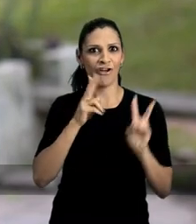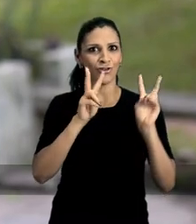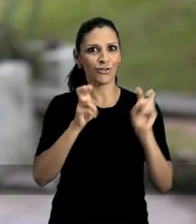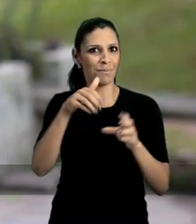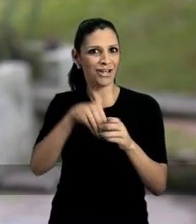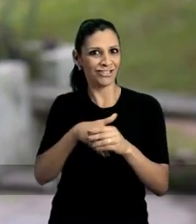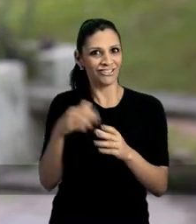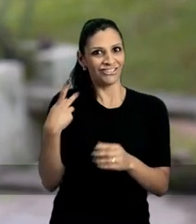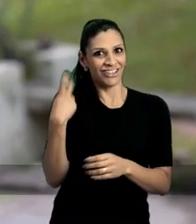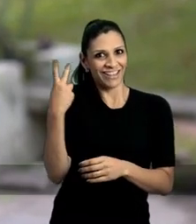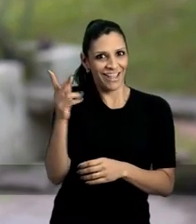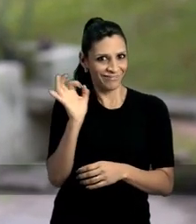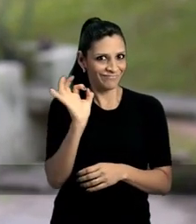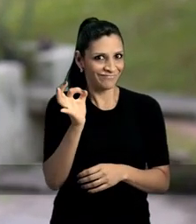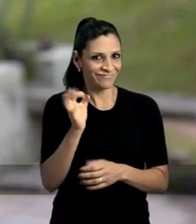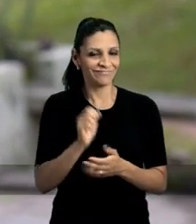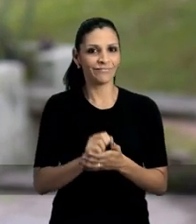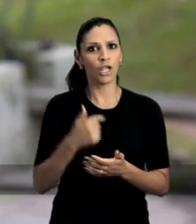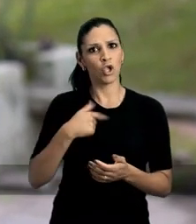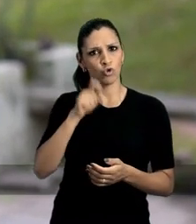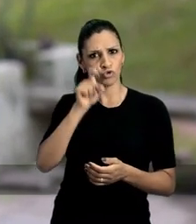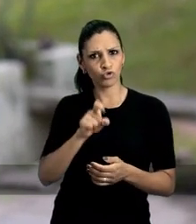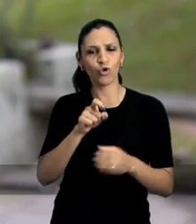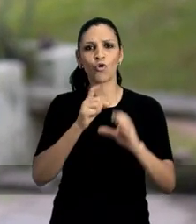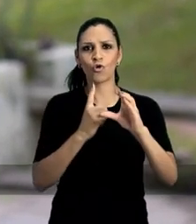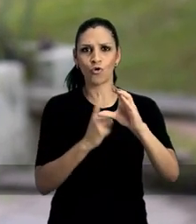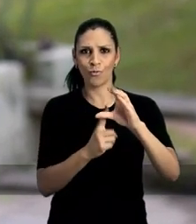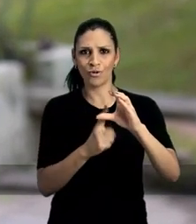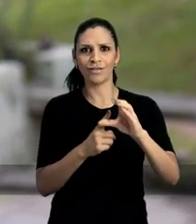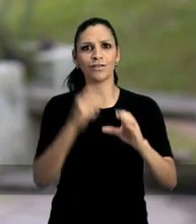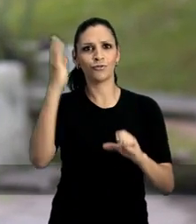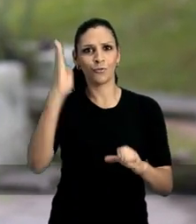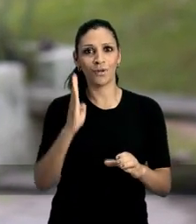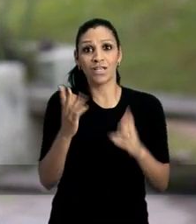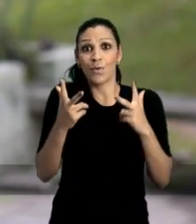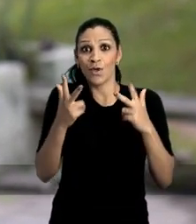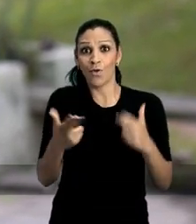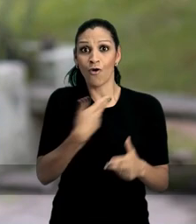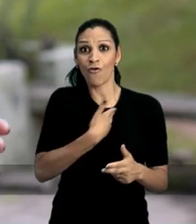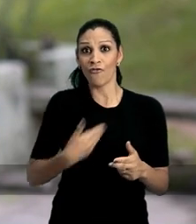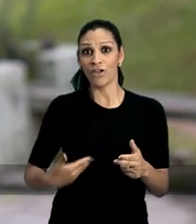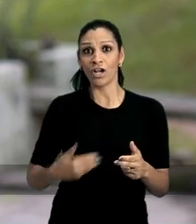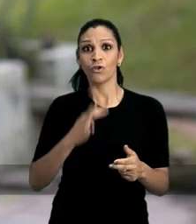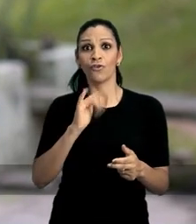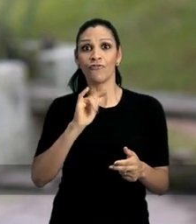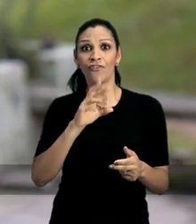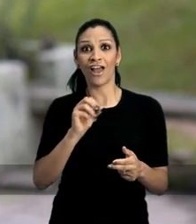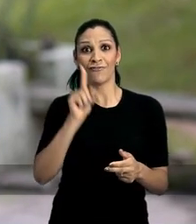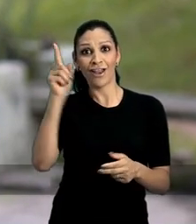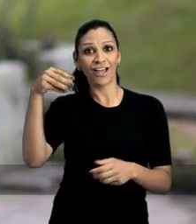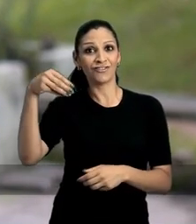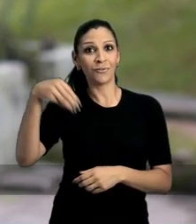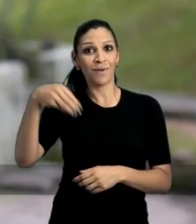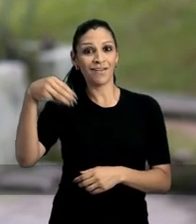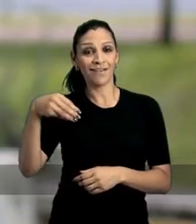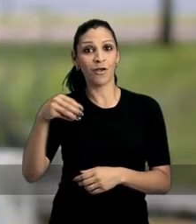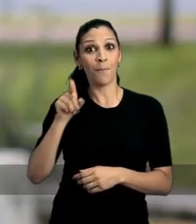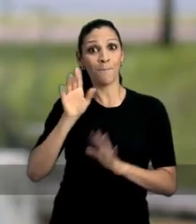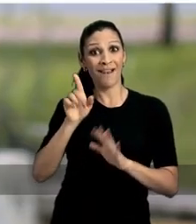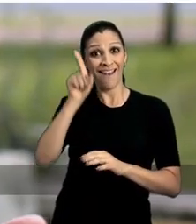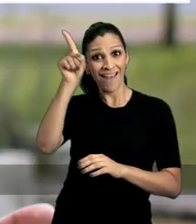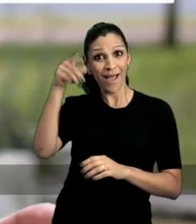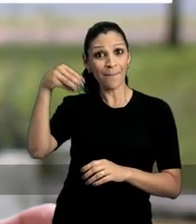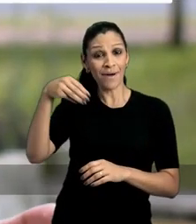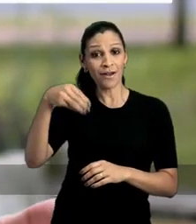mas não falam sobre o deles, né? Vamos lá. Eu sou do Partido Comunista do Brasil. O mesmo do governador Flávio Dino, no Maranhão.